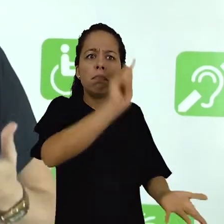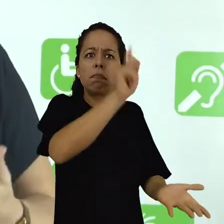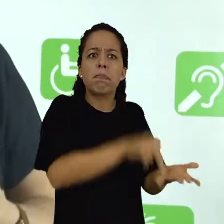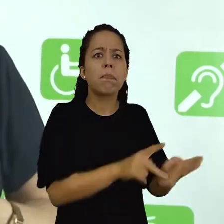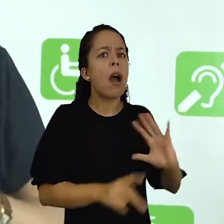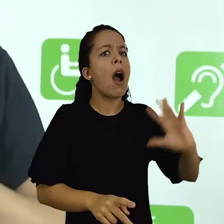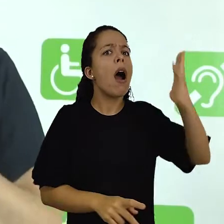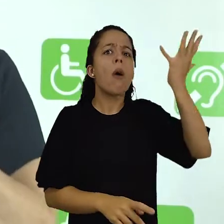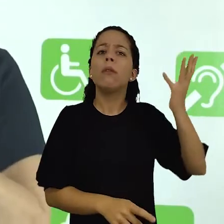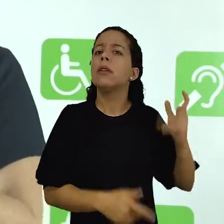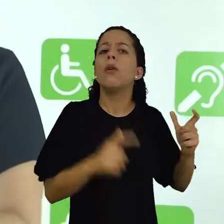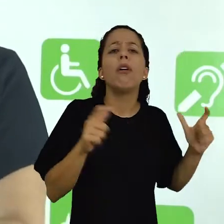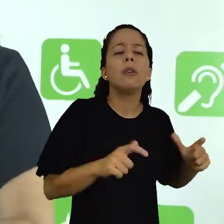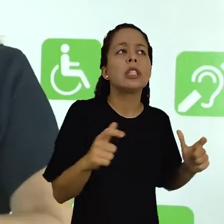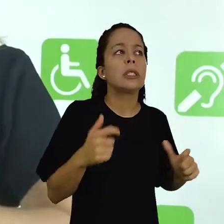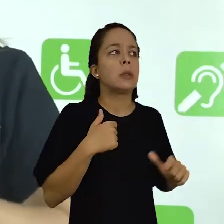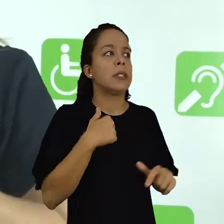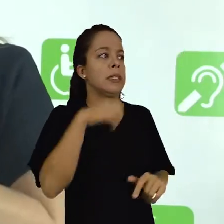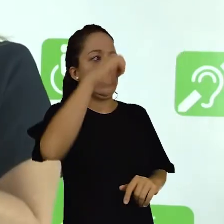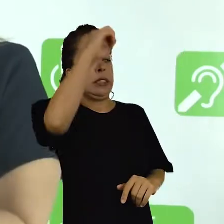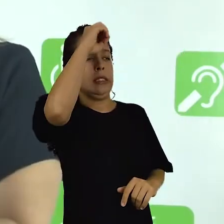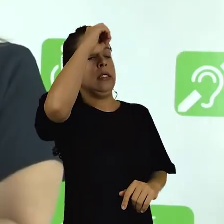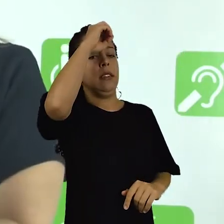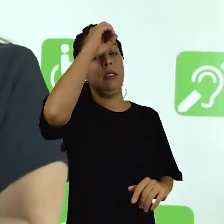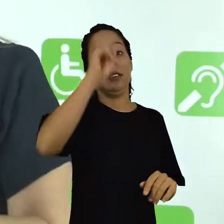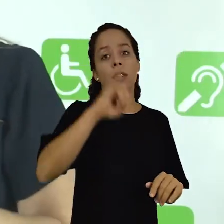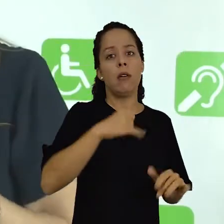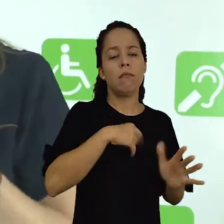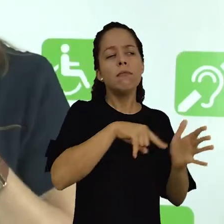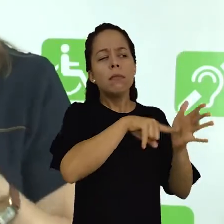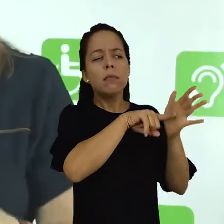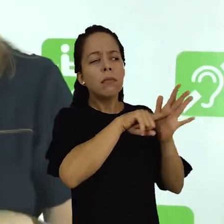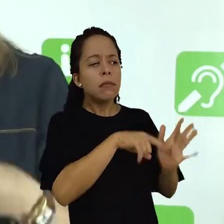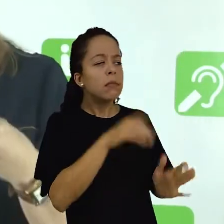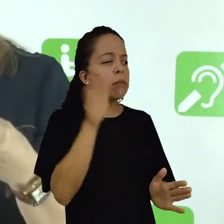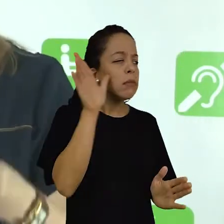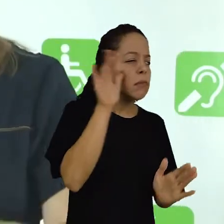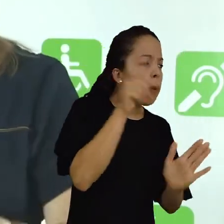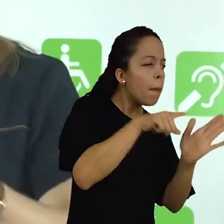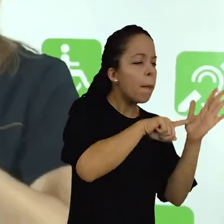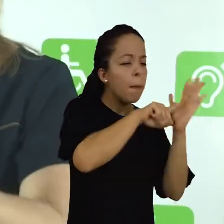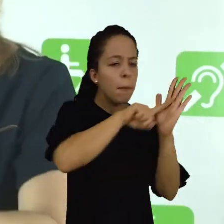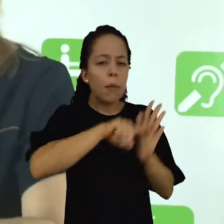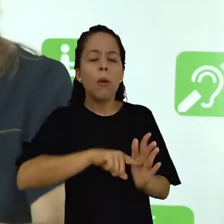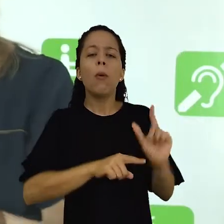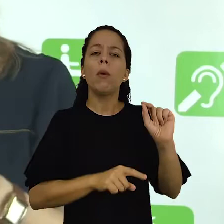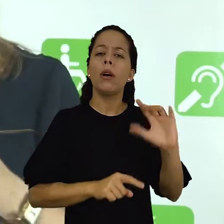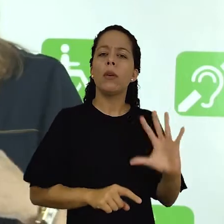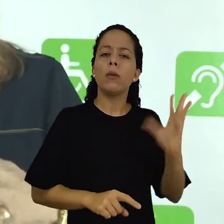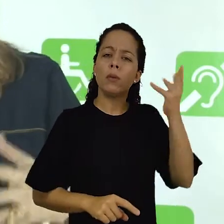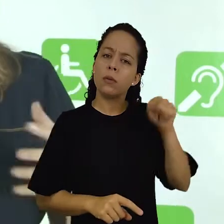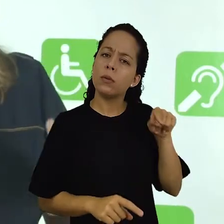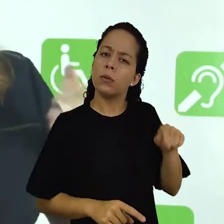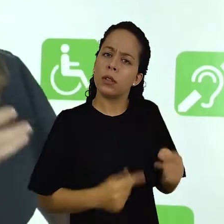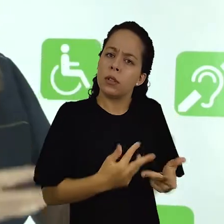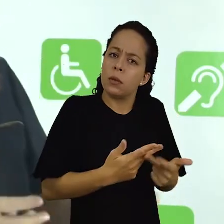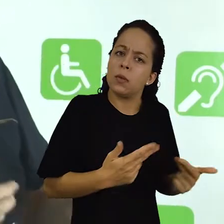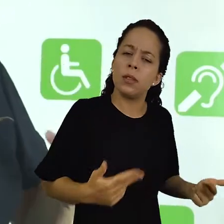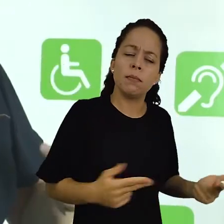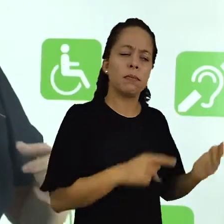temo. Por quê? Porque eu não sei a origem, não sei a explicação. Se eu passo a pesquisar sobre aquilo, a buscar